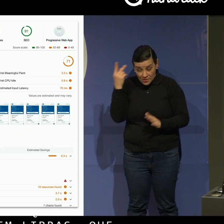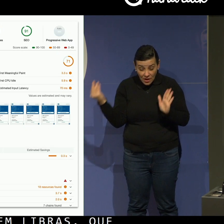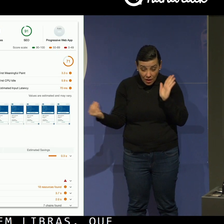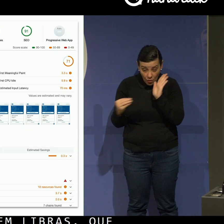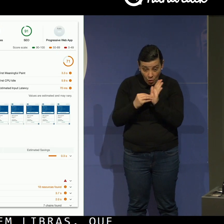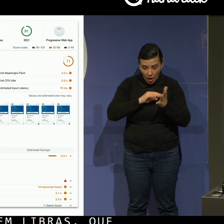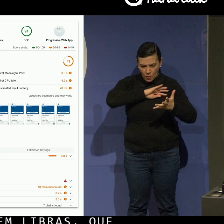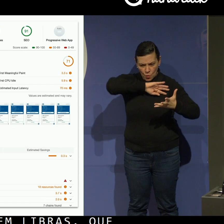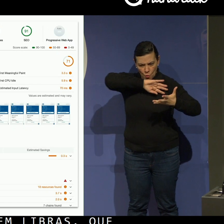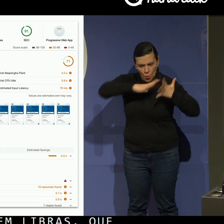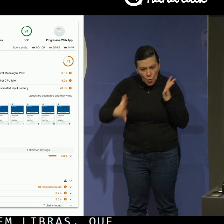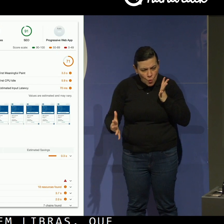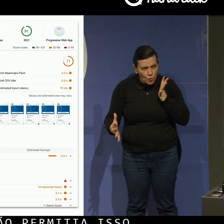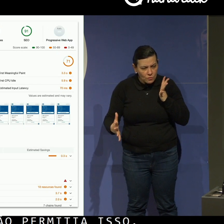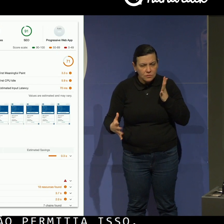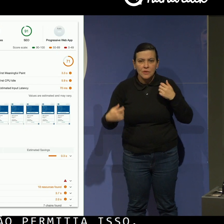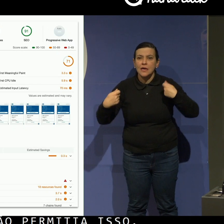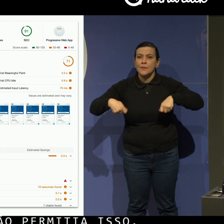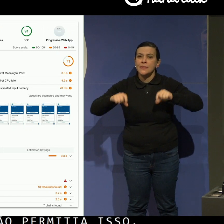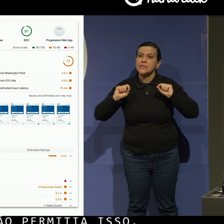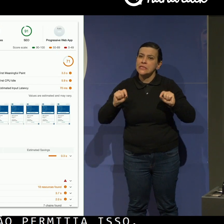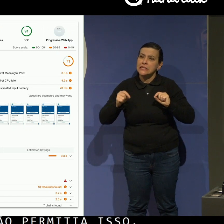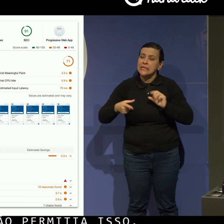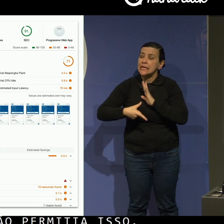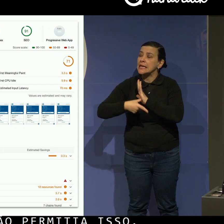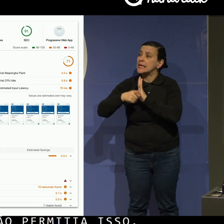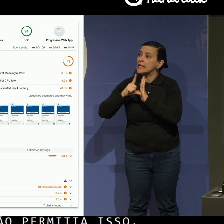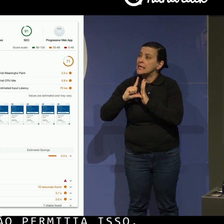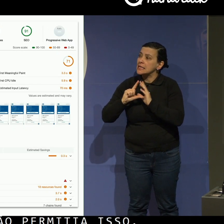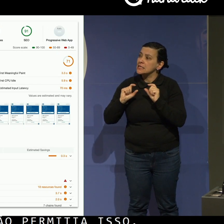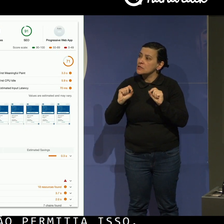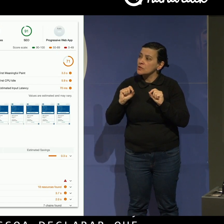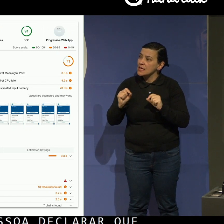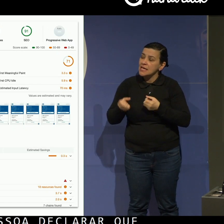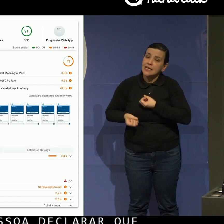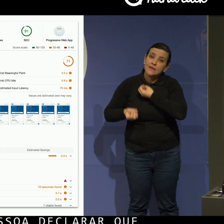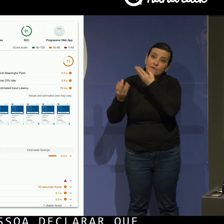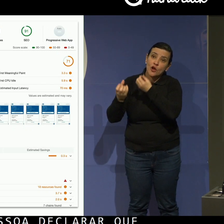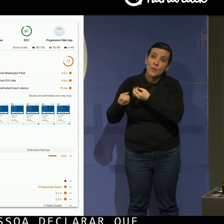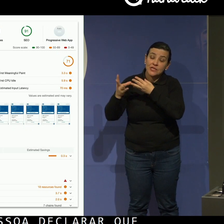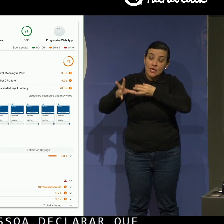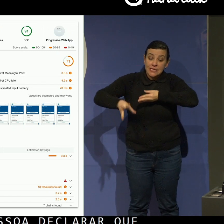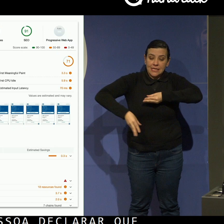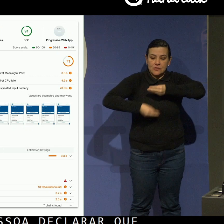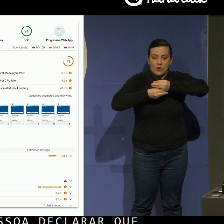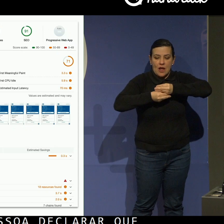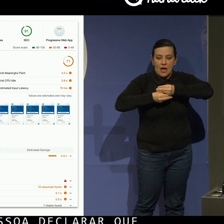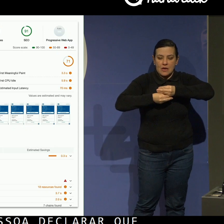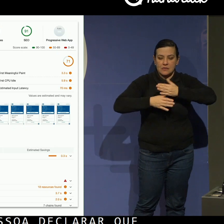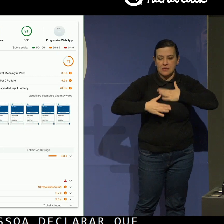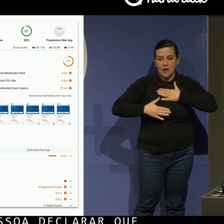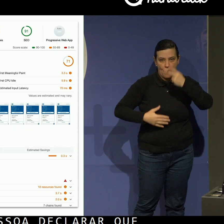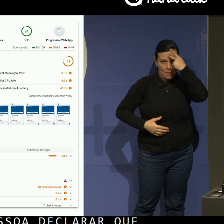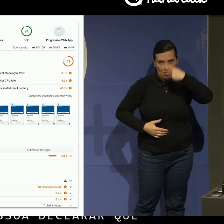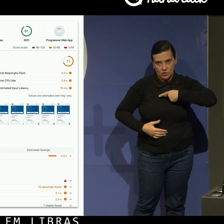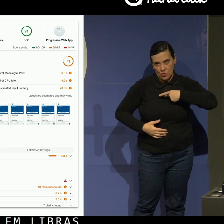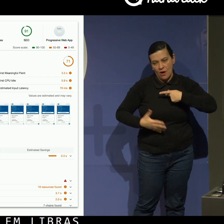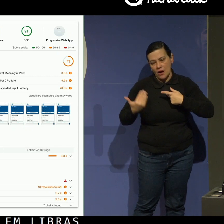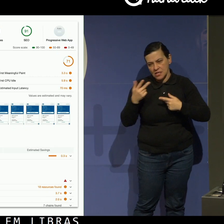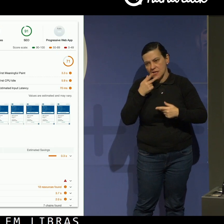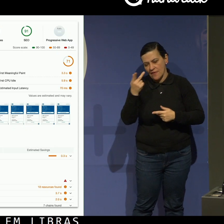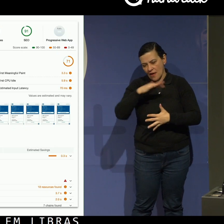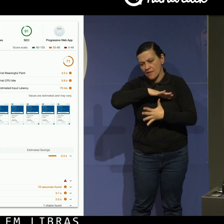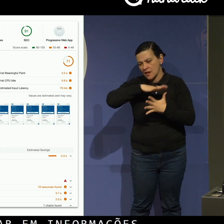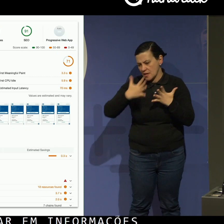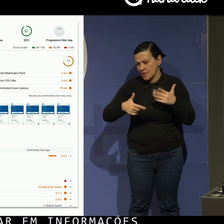Libras, ela precisava colocar como informações adicionais sobre mim. E aí ele declarava que ela é Libra, hoje a gente consegue